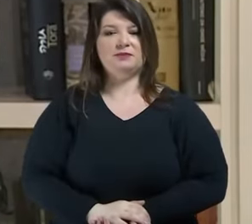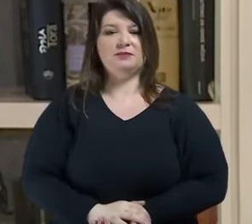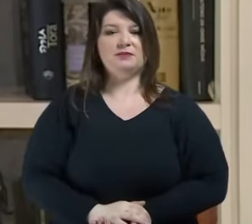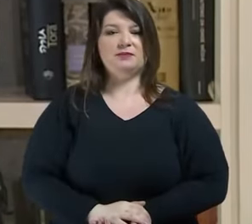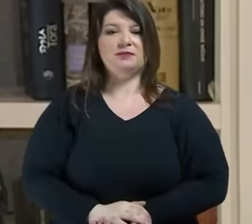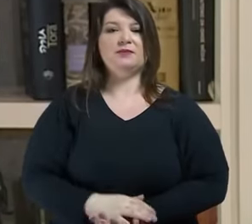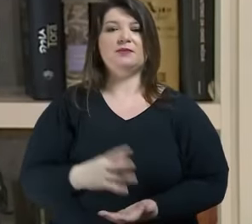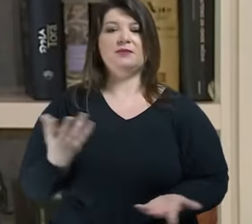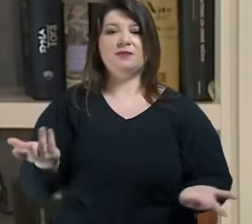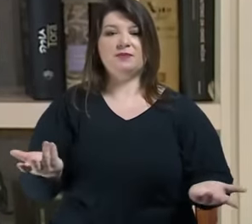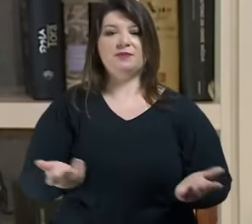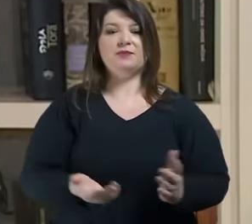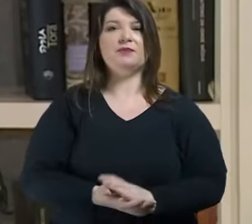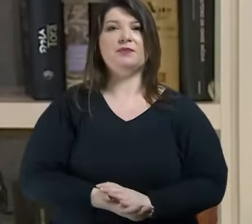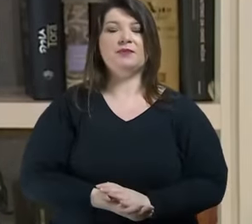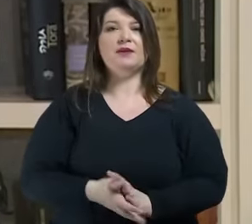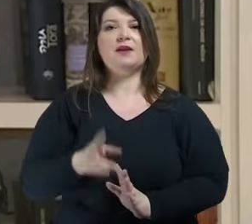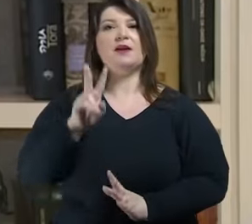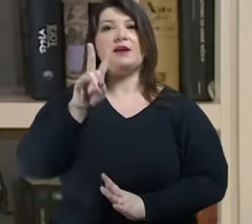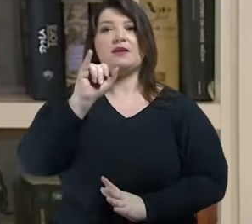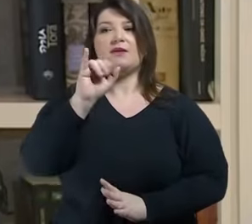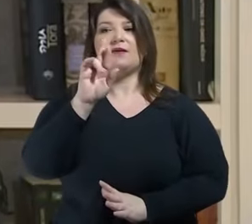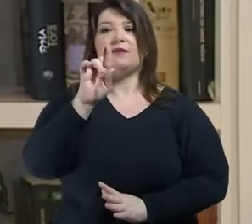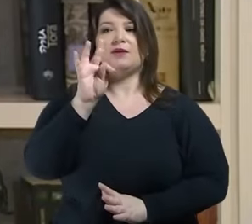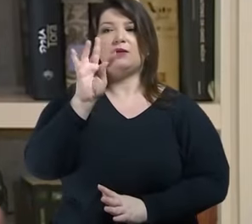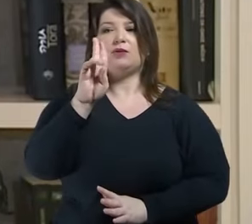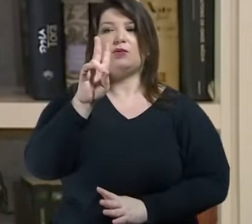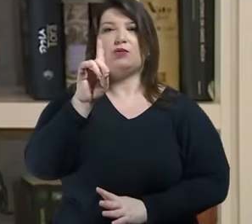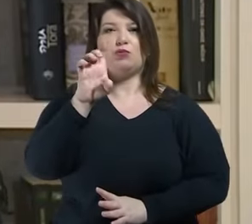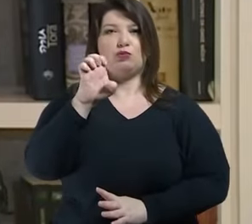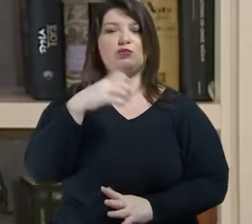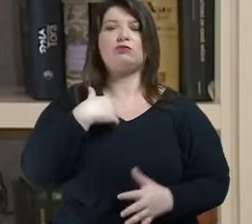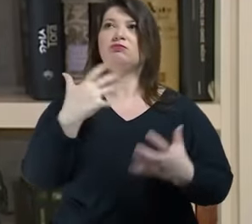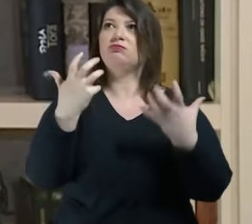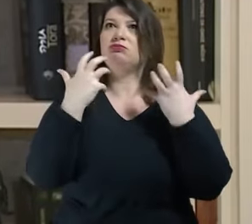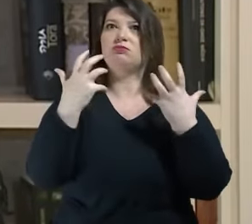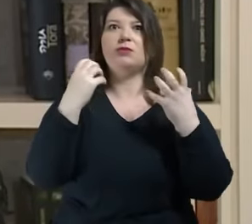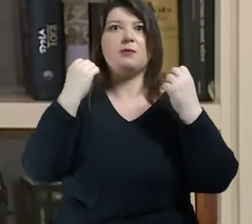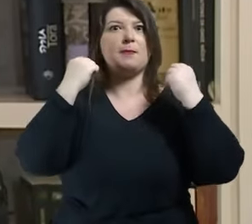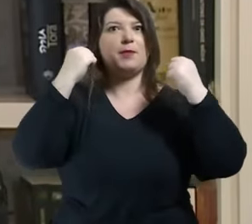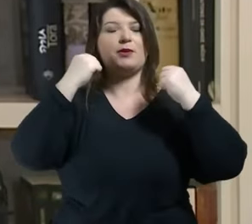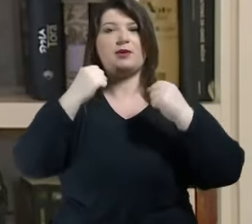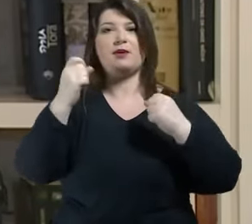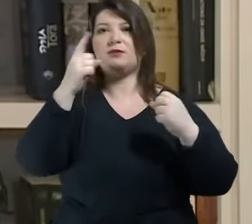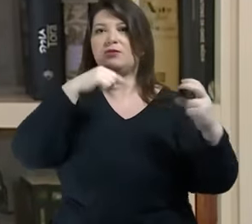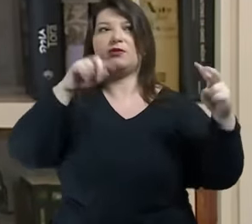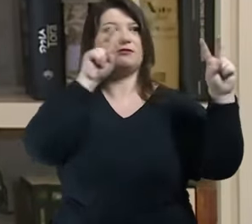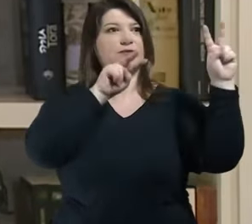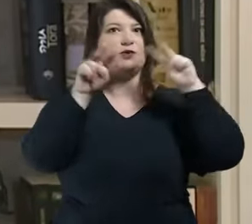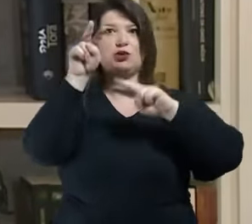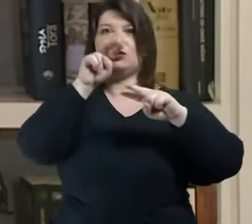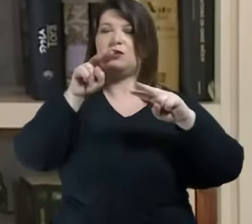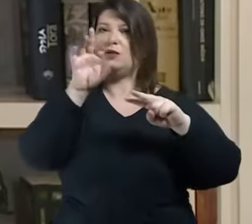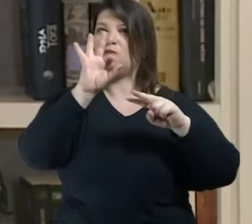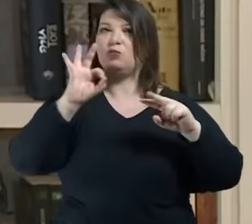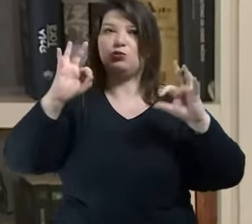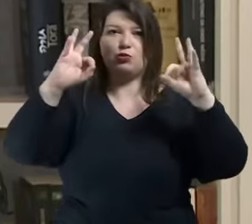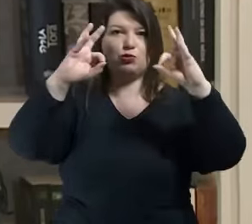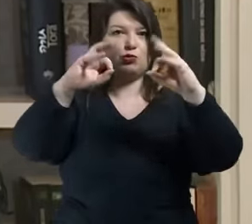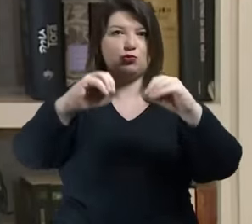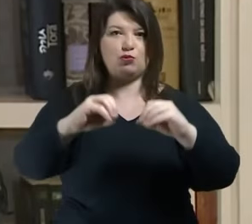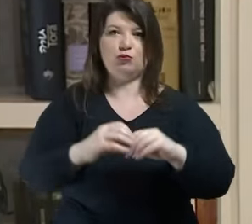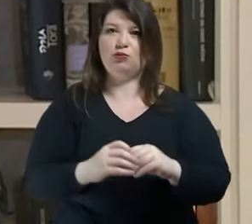o que eu mais quero é exercer poder e assim nos vigiamos todos todos os doutores Vitor